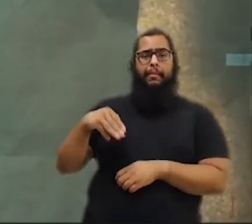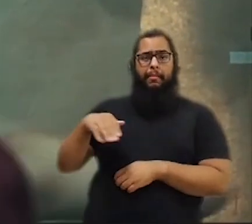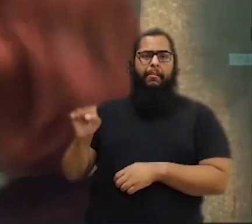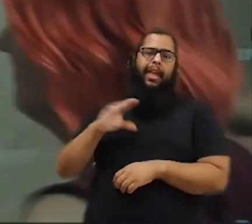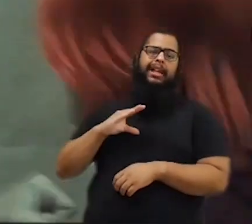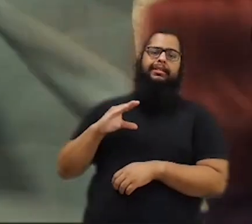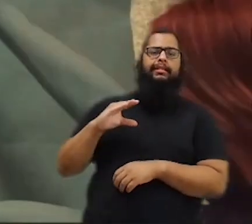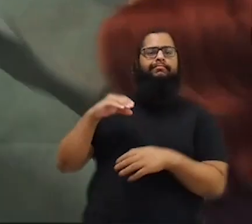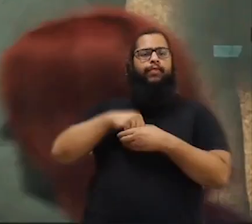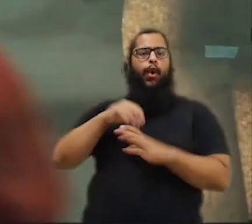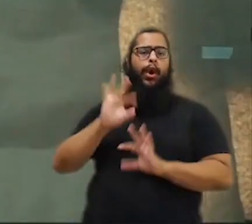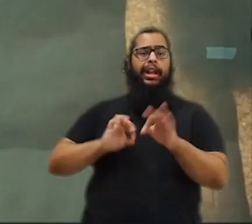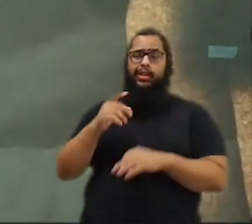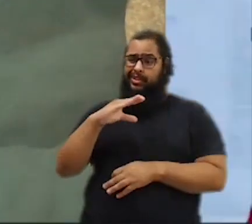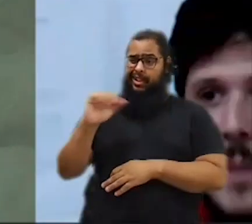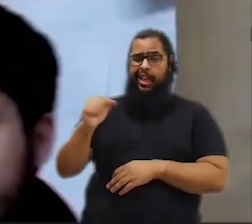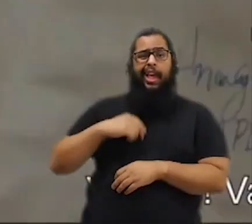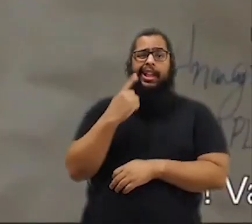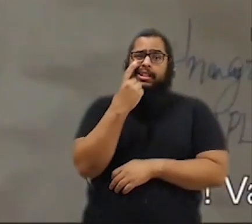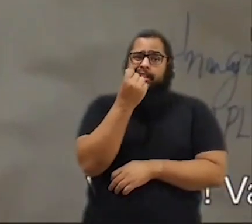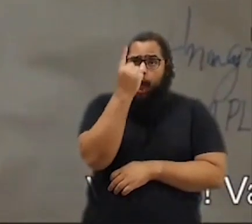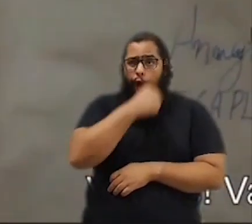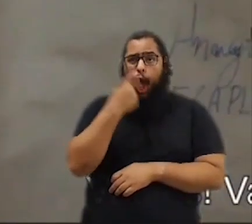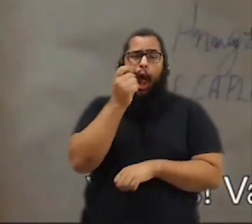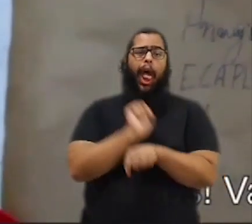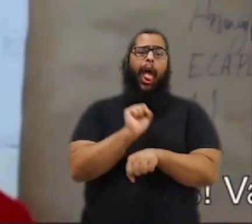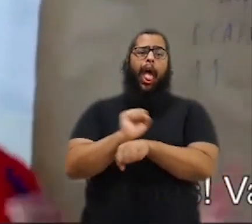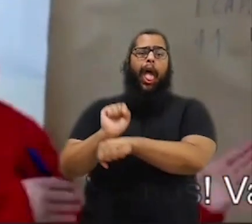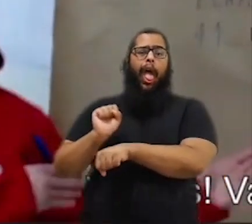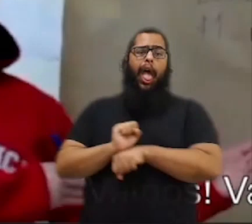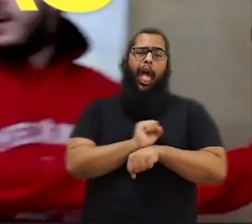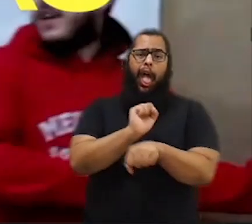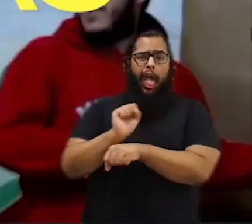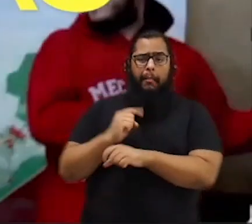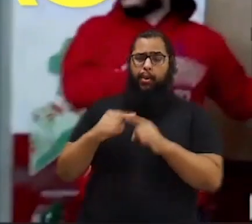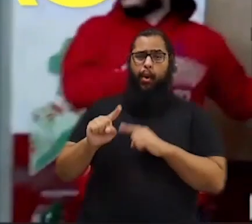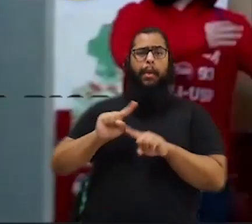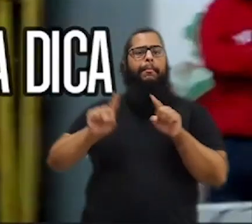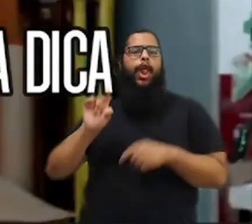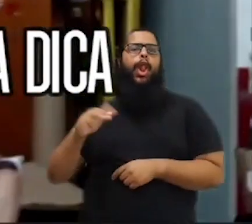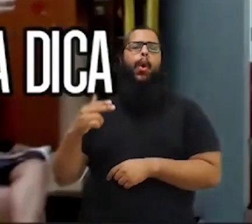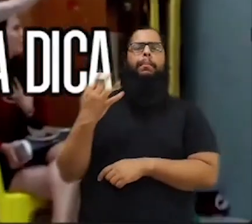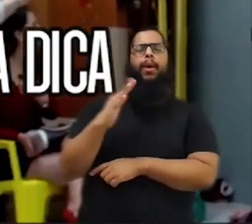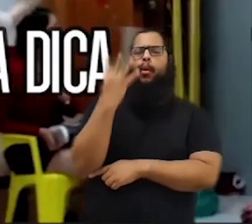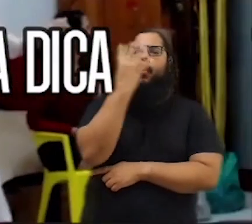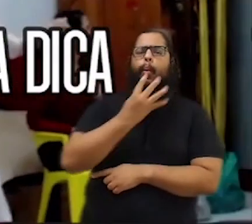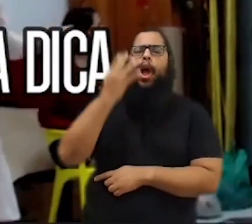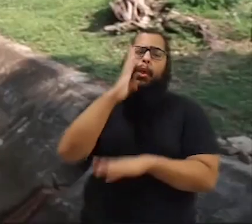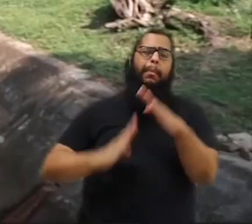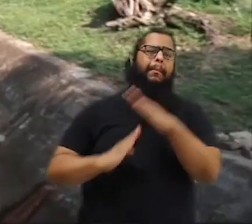mesma pista. E elas nem fazem sentido. Já com London, as pistas duravam em média 4 horas, com no máximo uma dica.